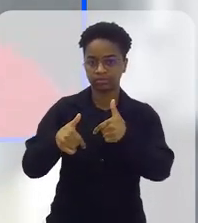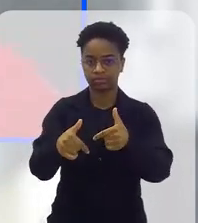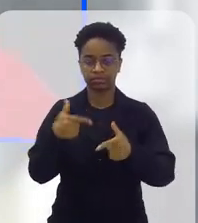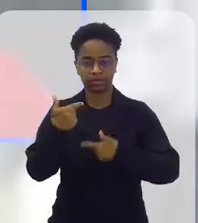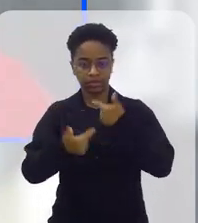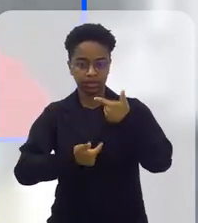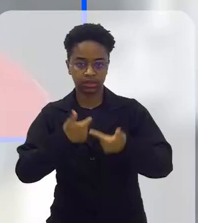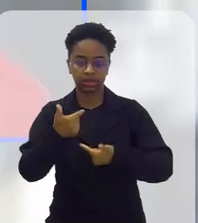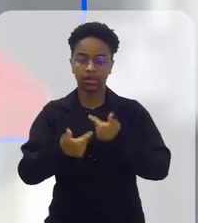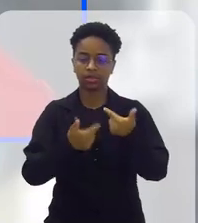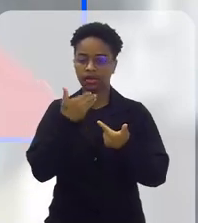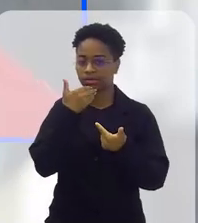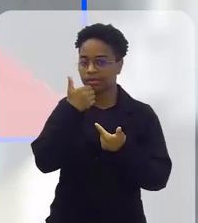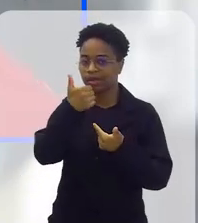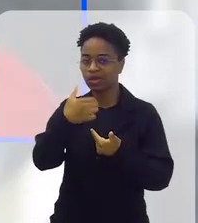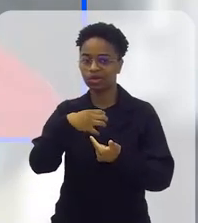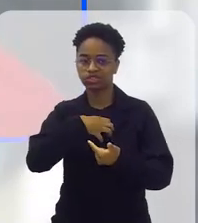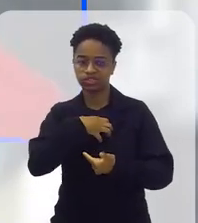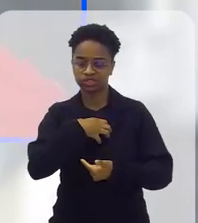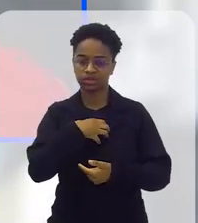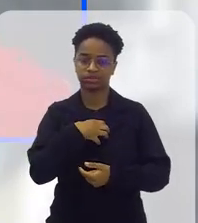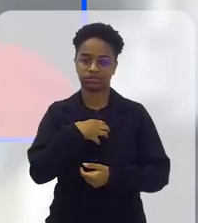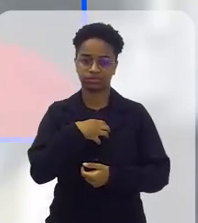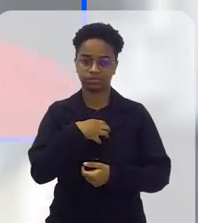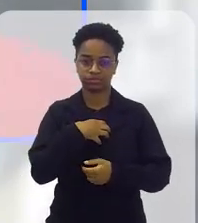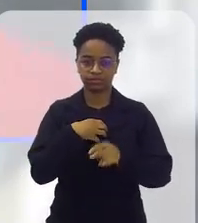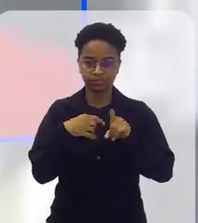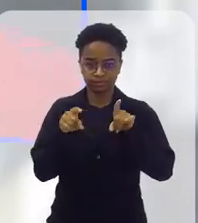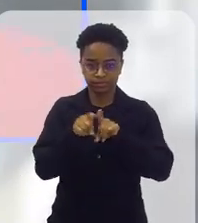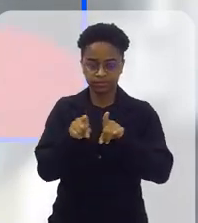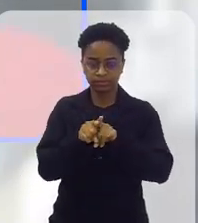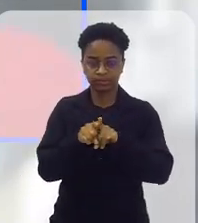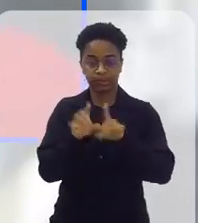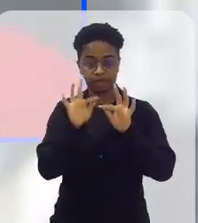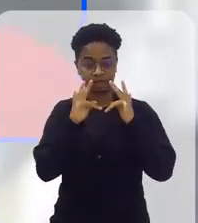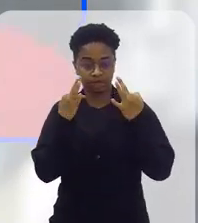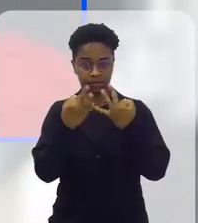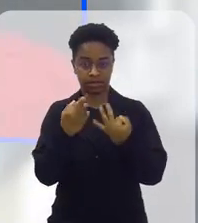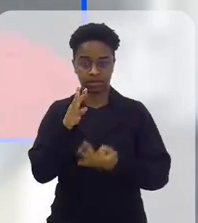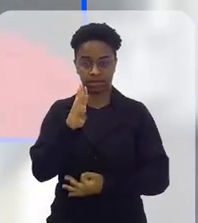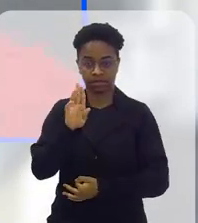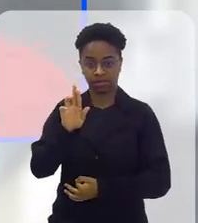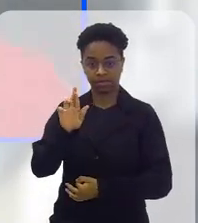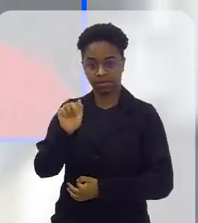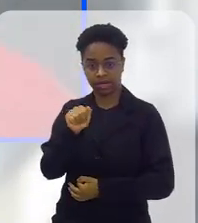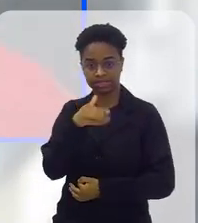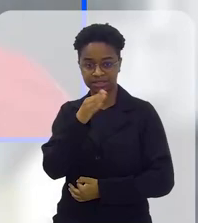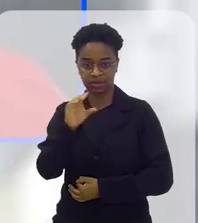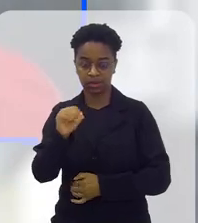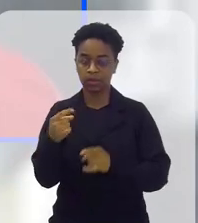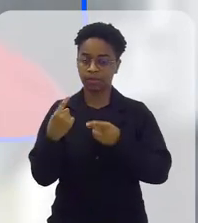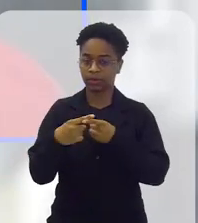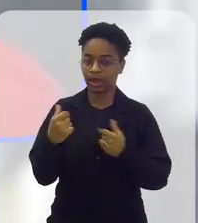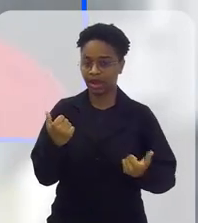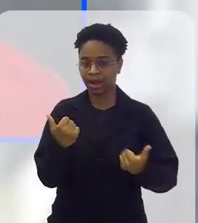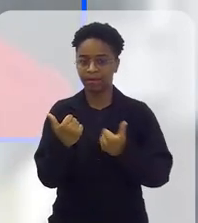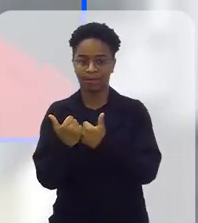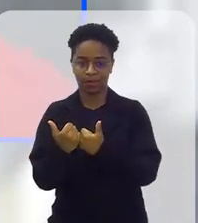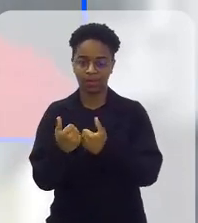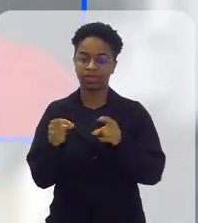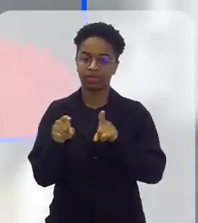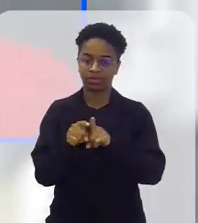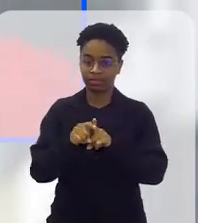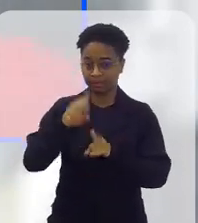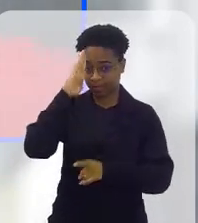trabalhar da melhor maneira possível. E também a da família Brasão, que é um grande apoiador da